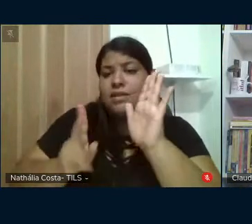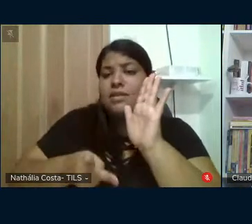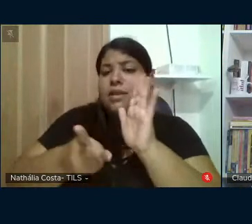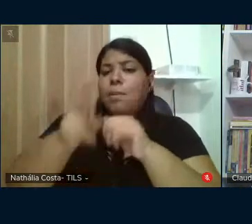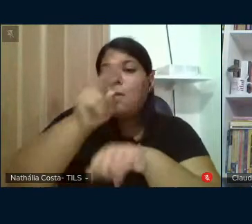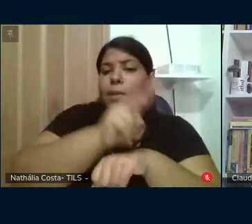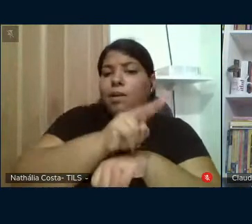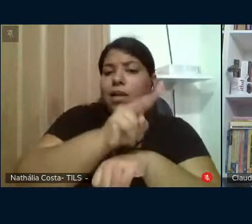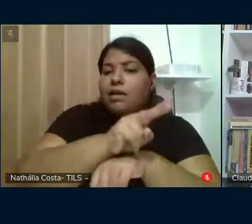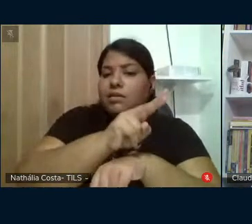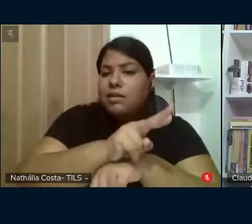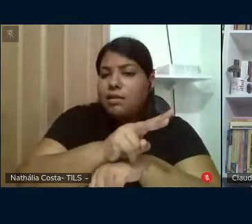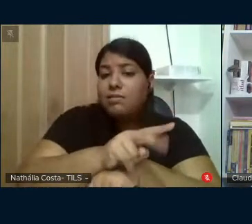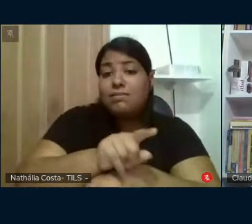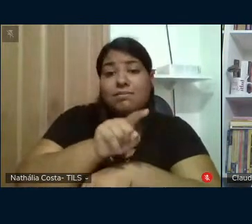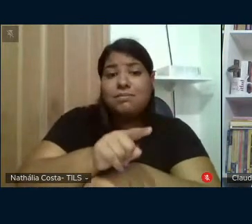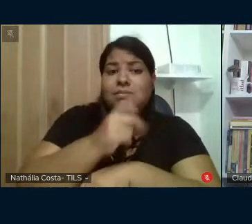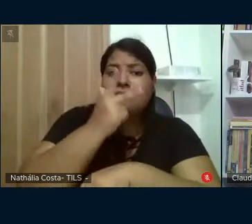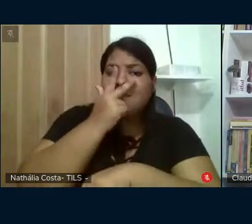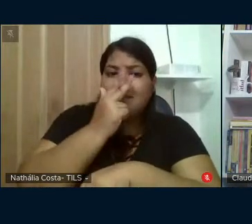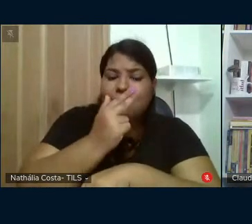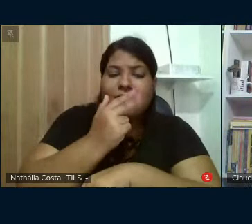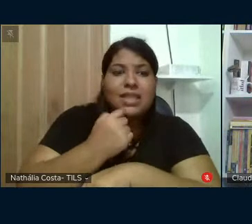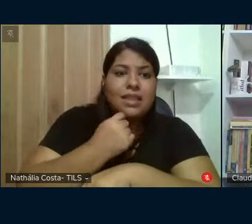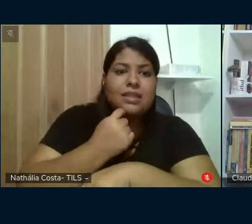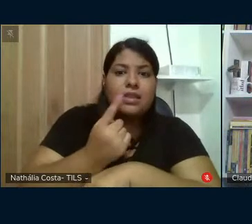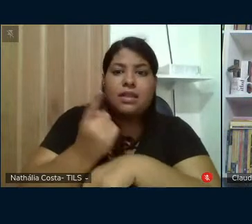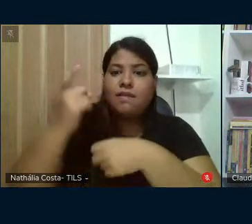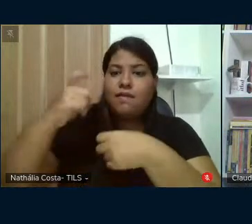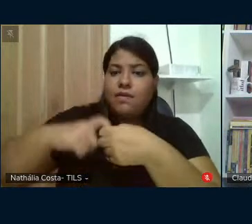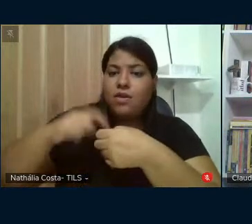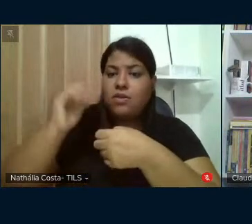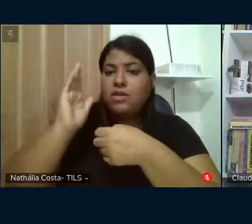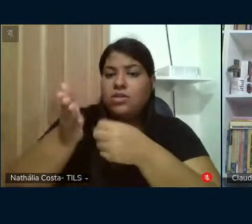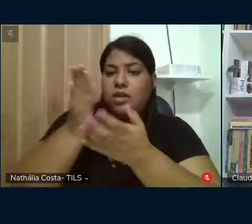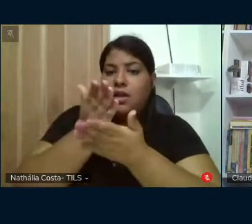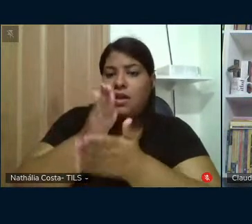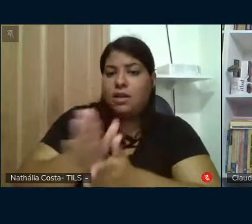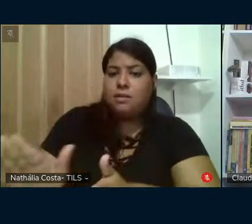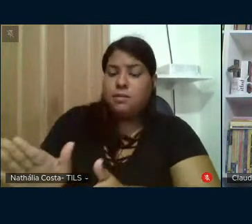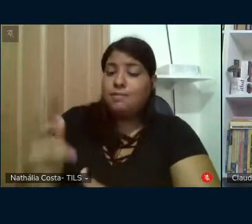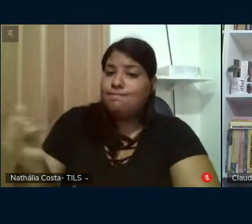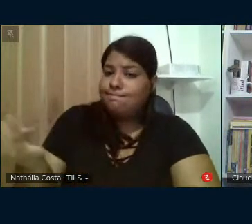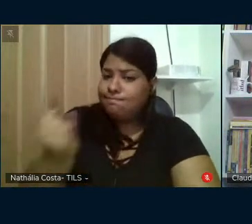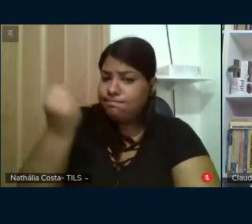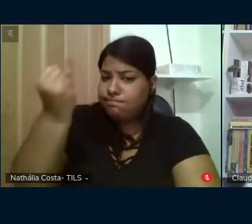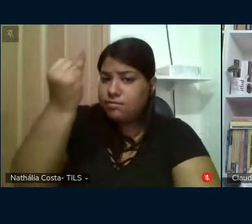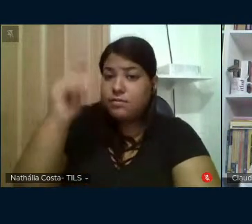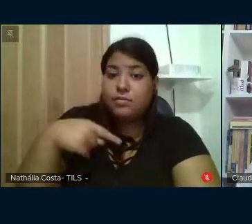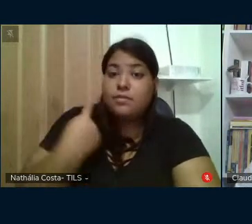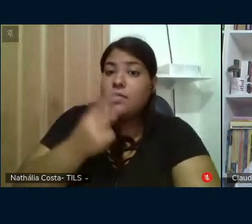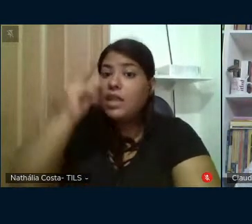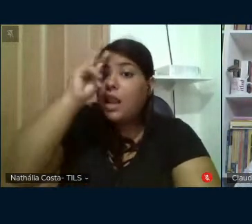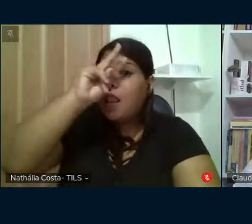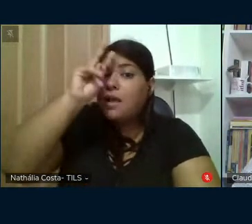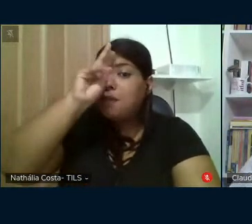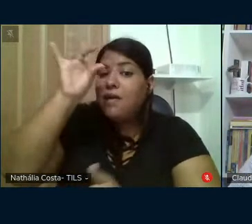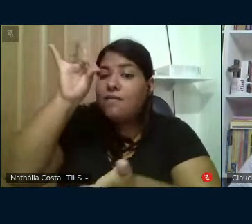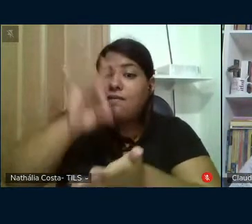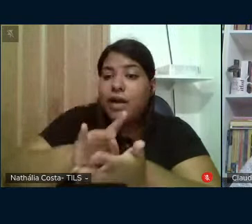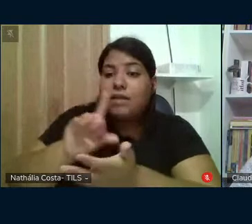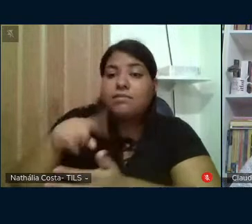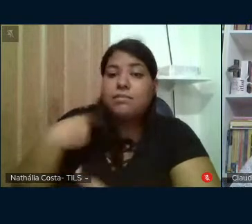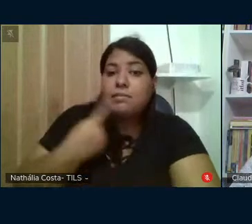proteção aos direitos. É certo que ninguém volta ao que acabou, mas é imprescindível rememorar os fatos para nos